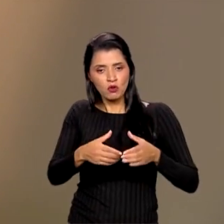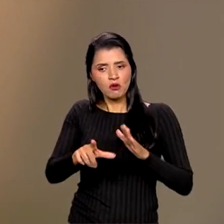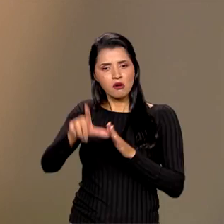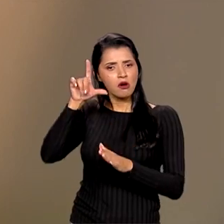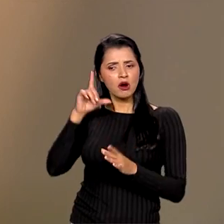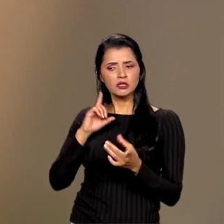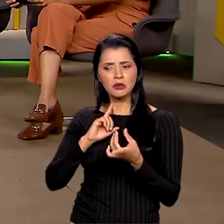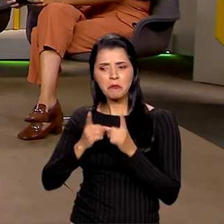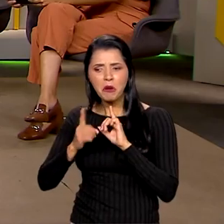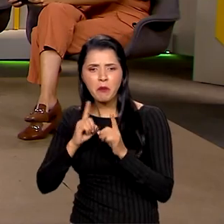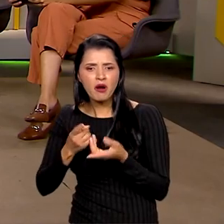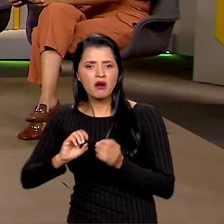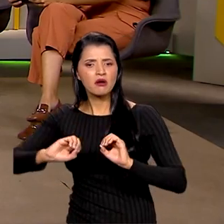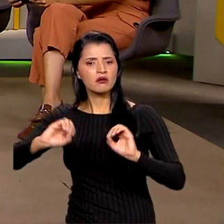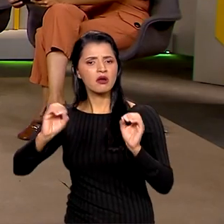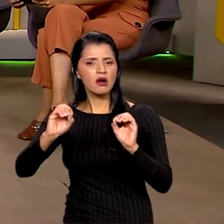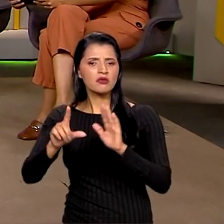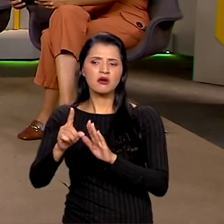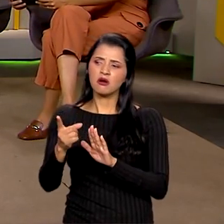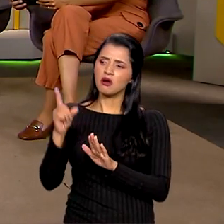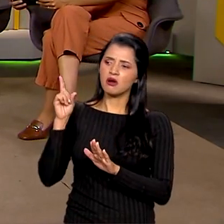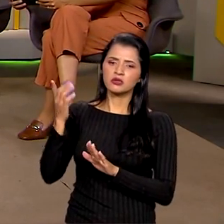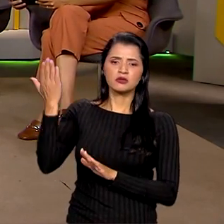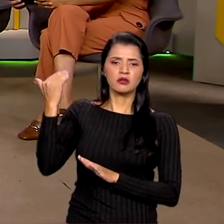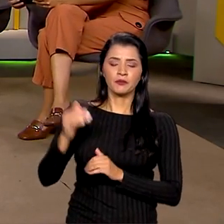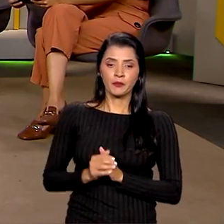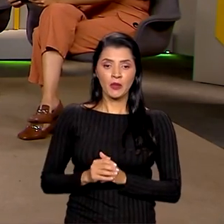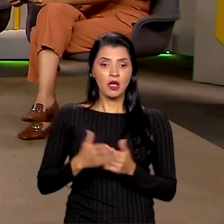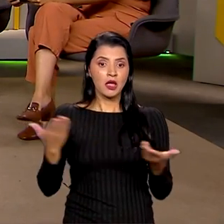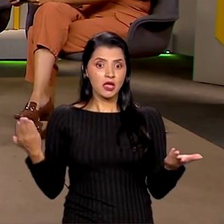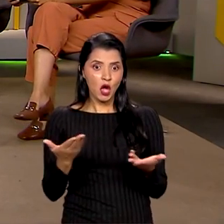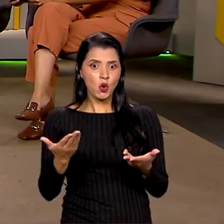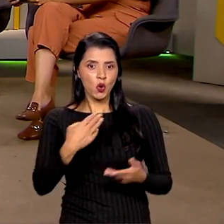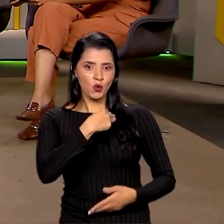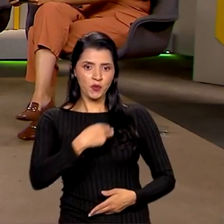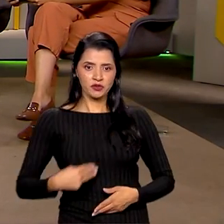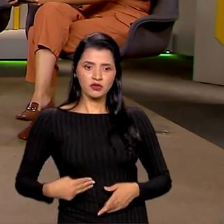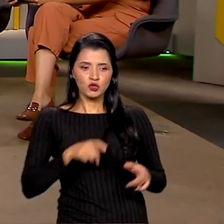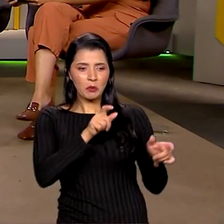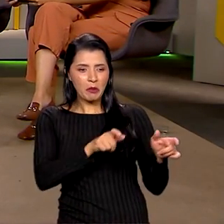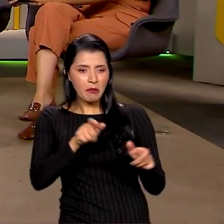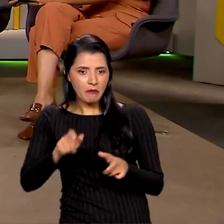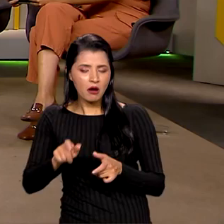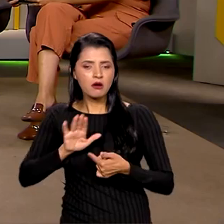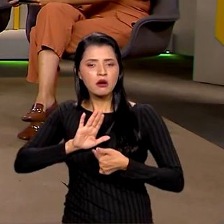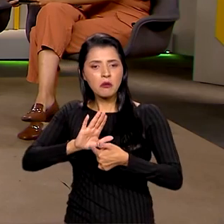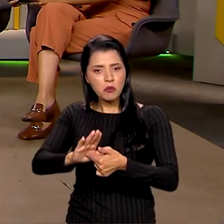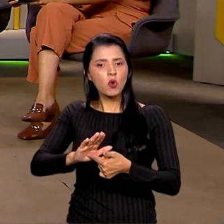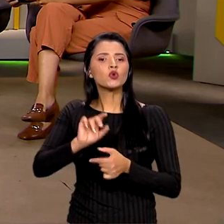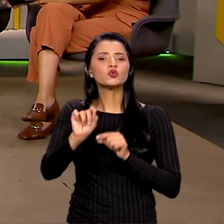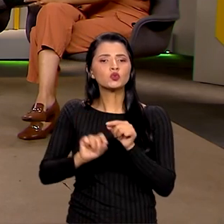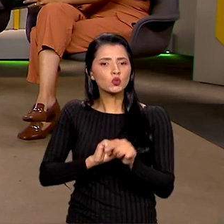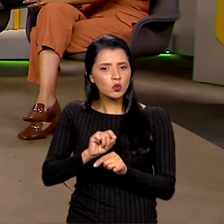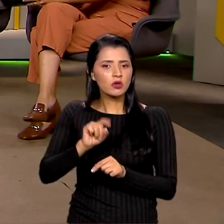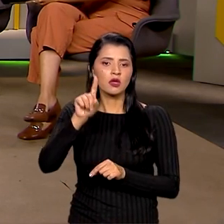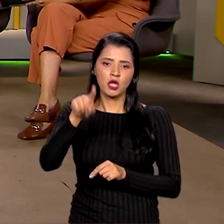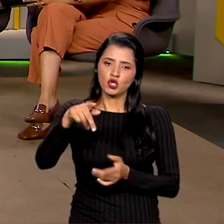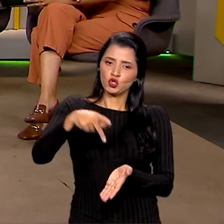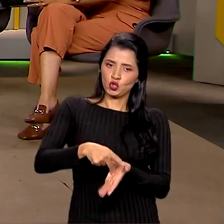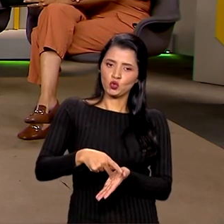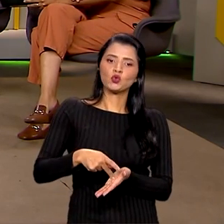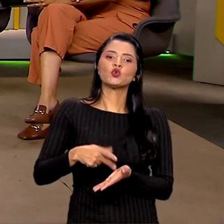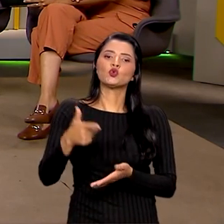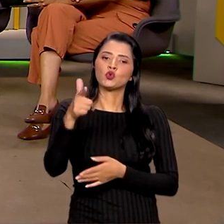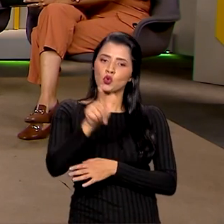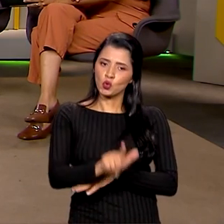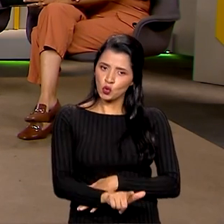com a Sudene. E essa presença do conjunto dos ministros, eu acho que está mostrando de forma muito clara que, mais uma vez, o